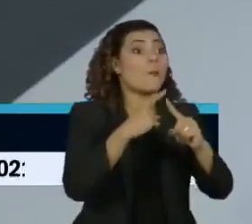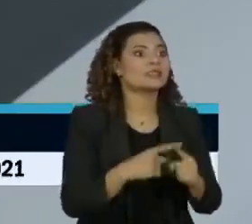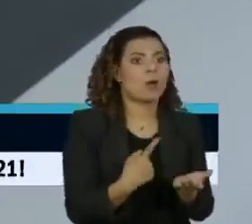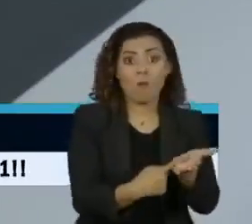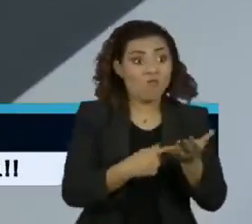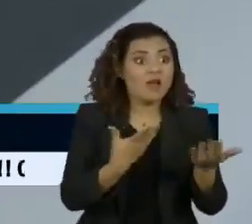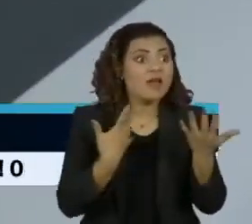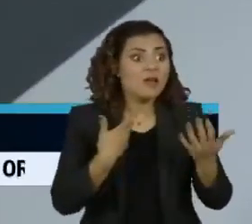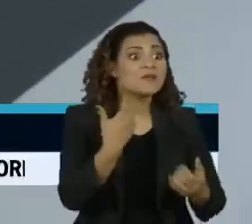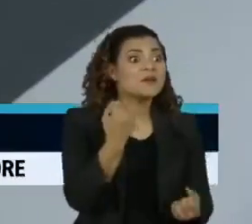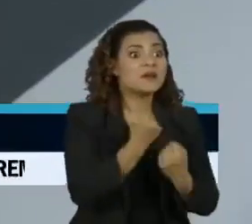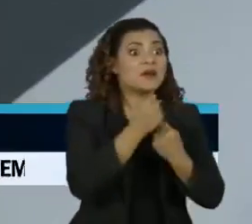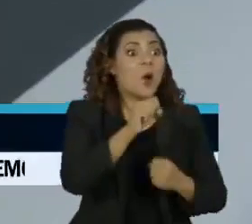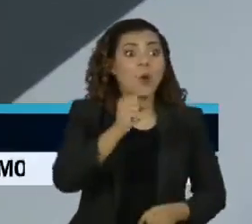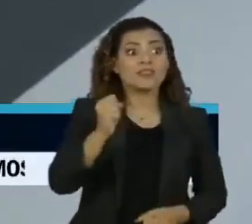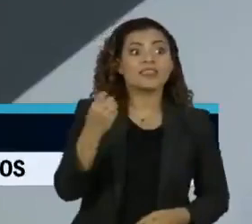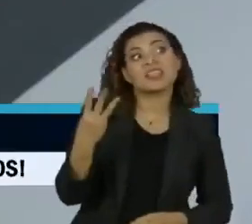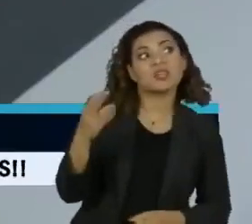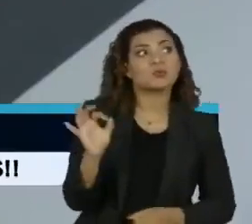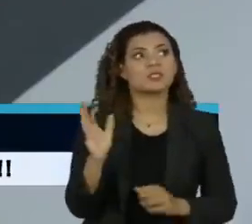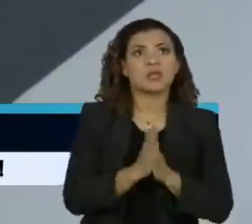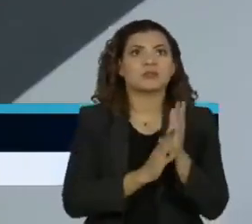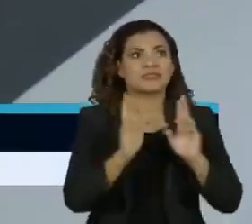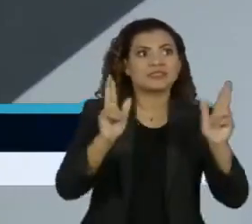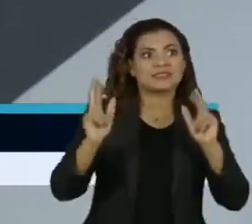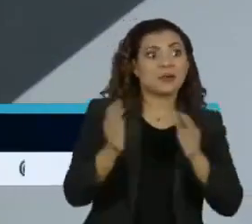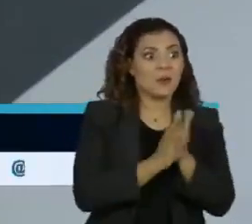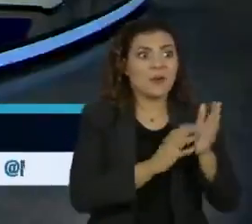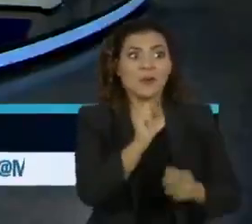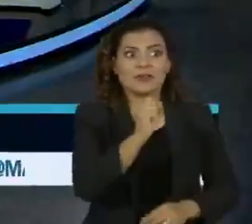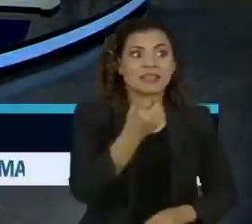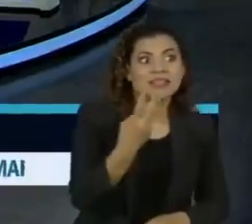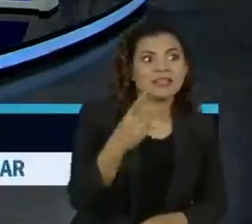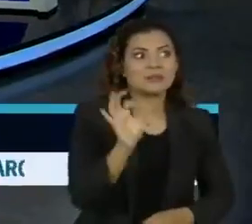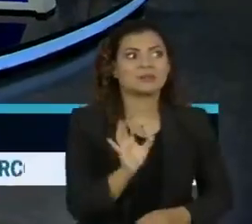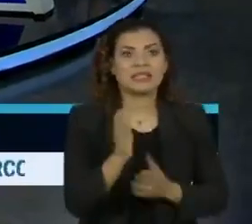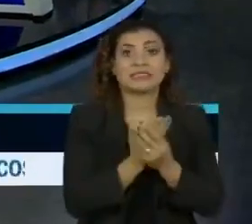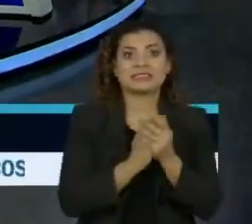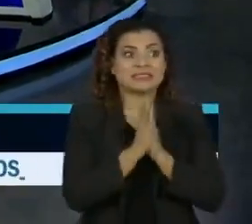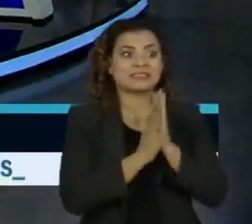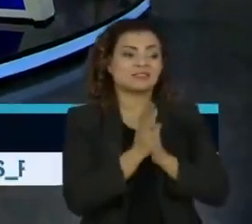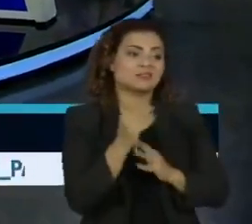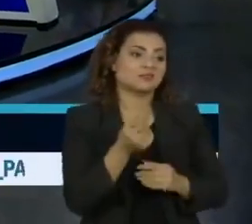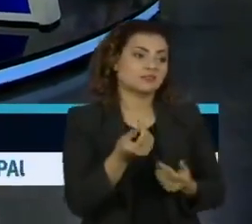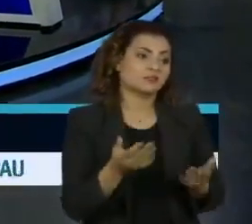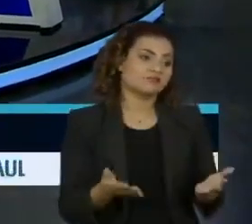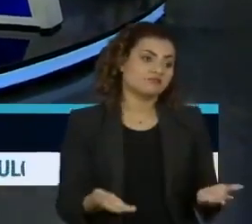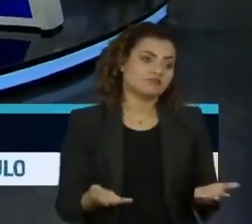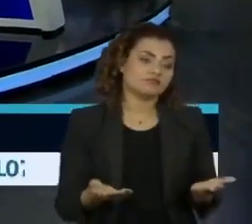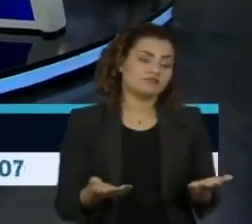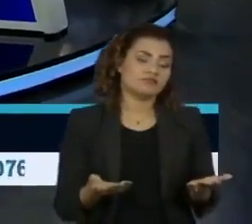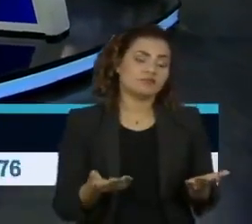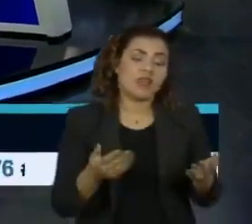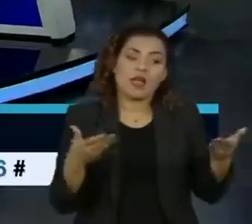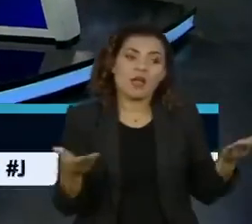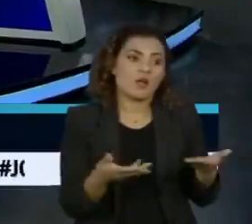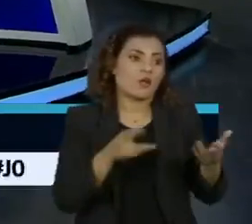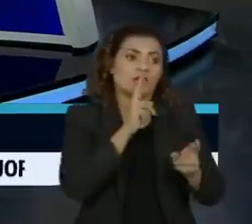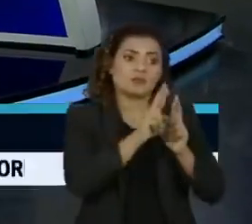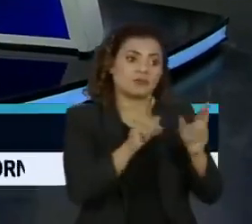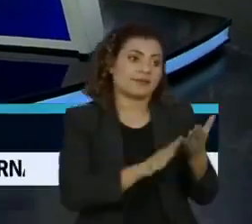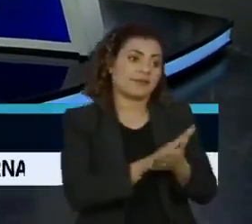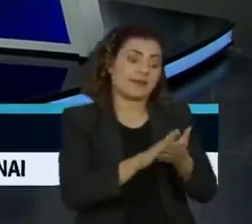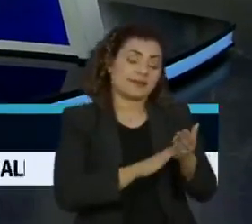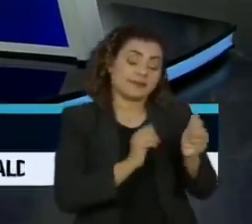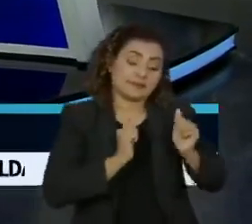apostei no 83%, mas estou esperando e o dinheiro ainda não vai ser dividido nesse momento para